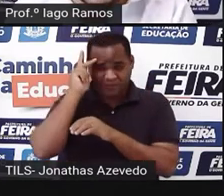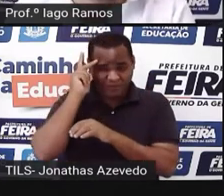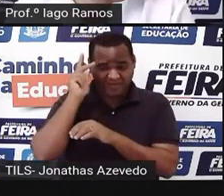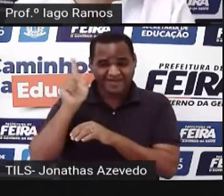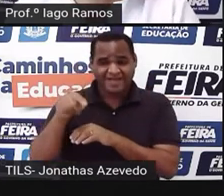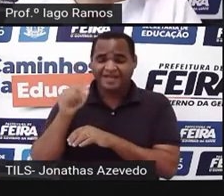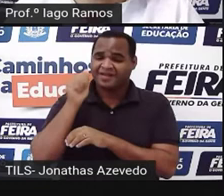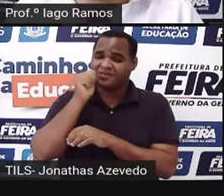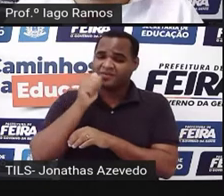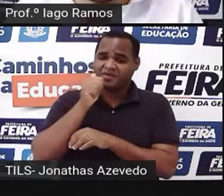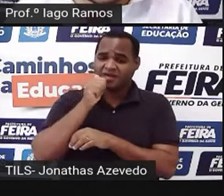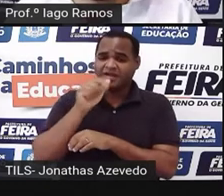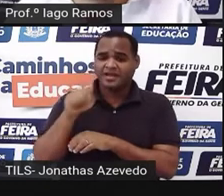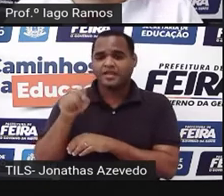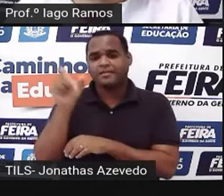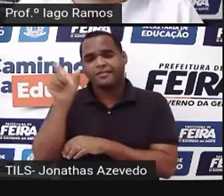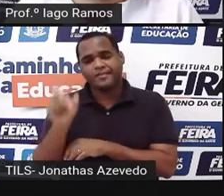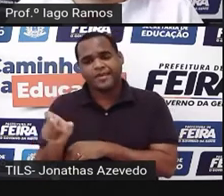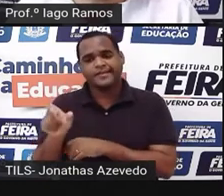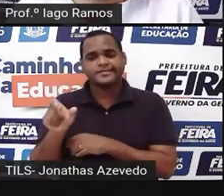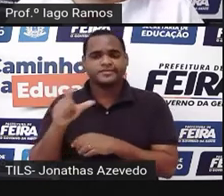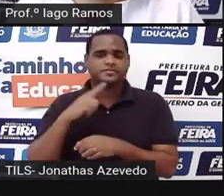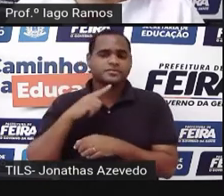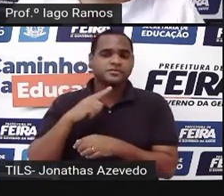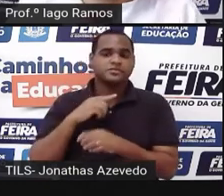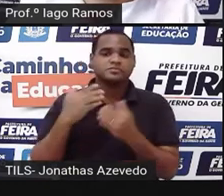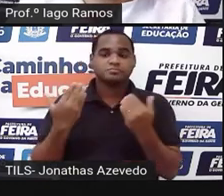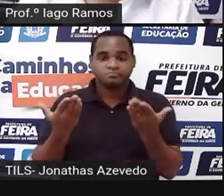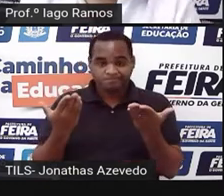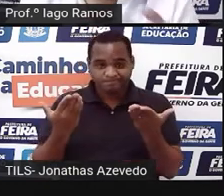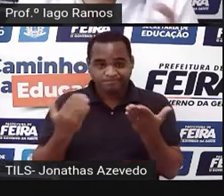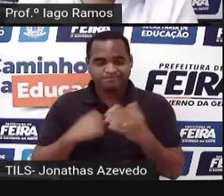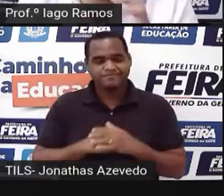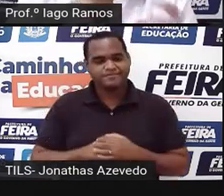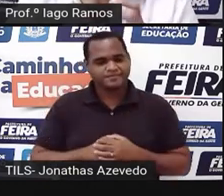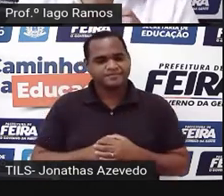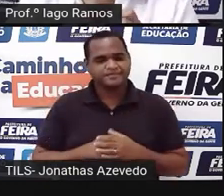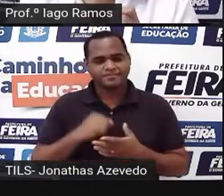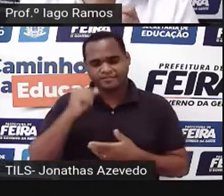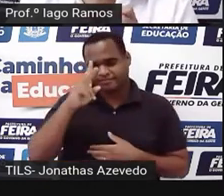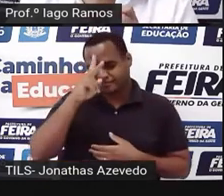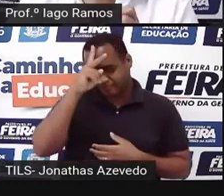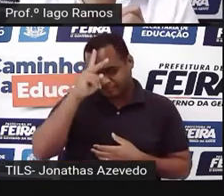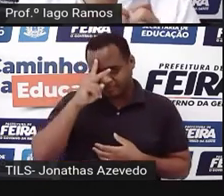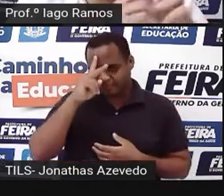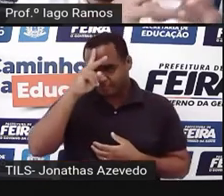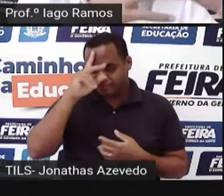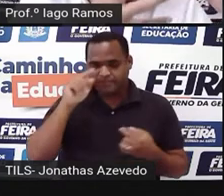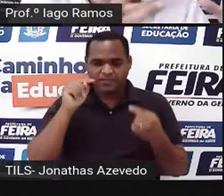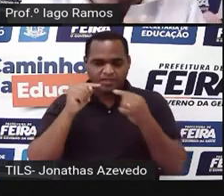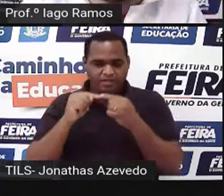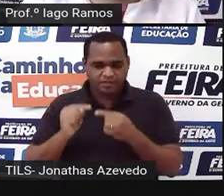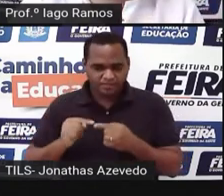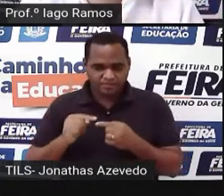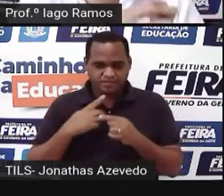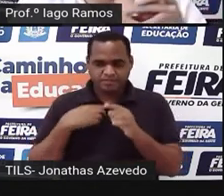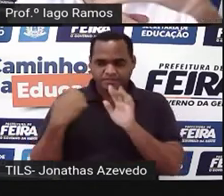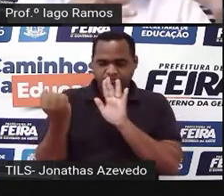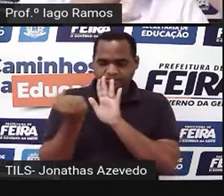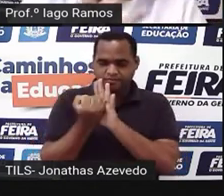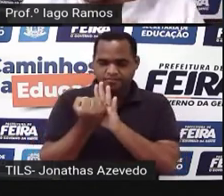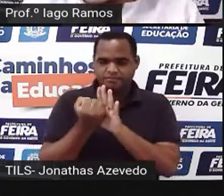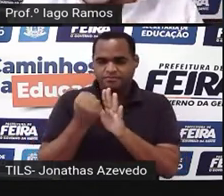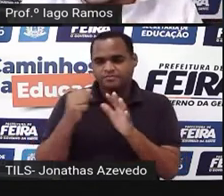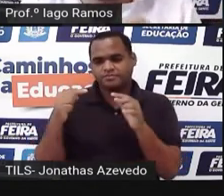mulher, com essa senhora, tá bom? Onde é que a história, né, dessa logomarca,